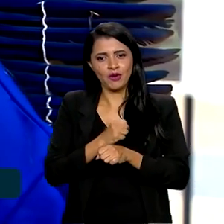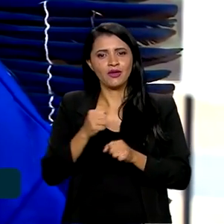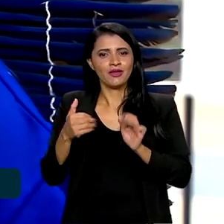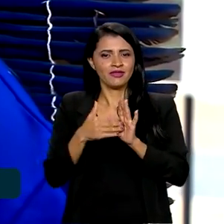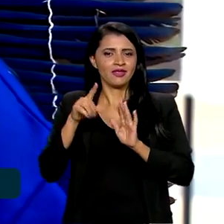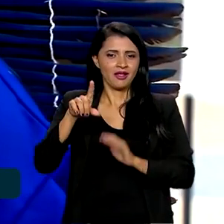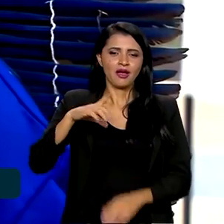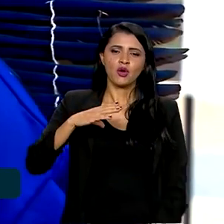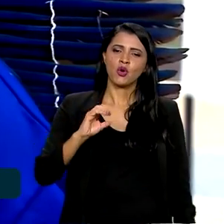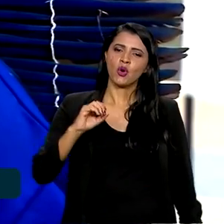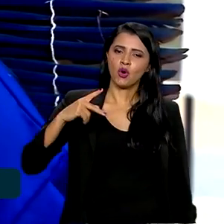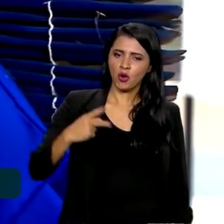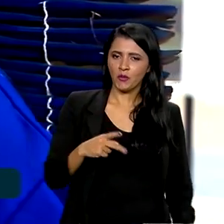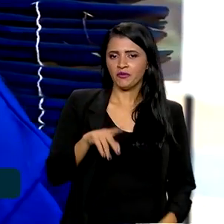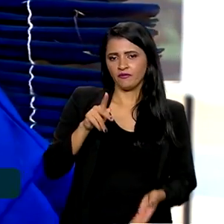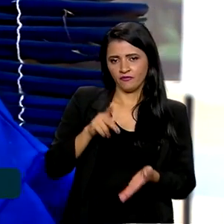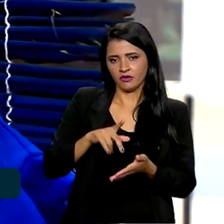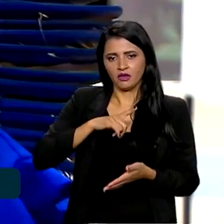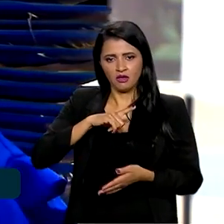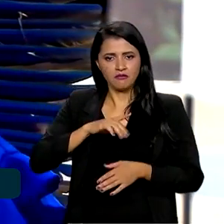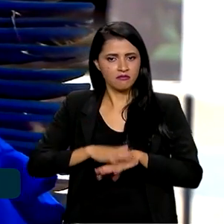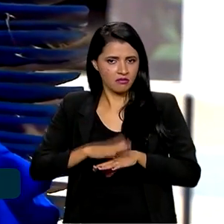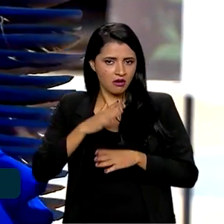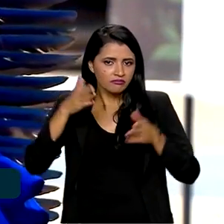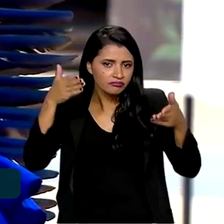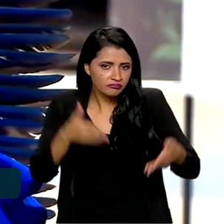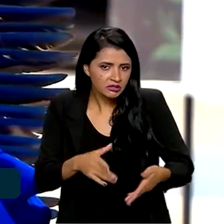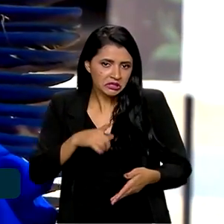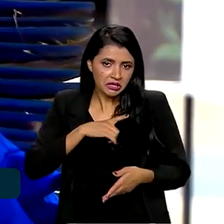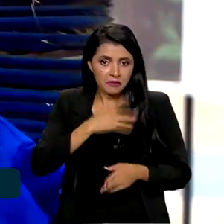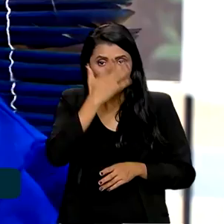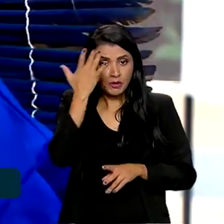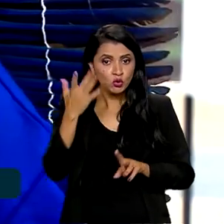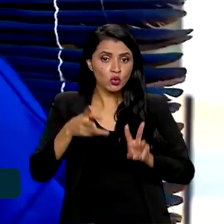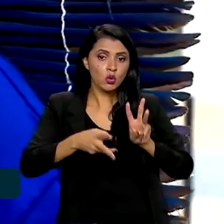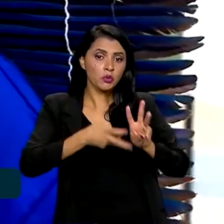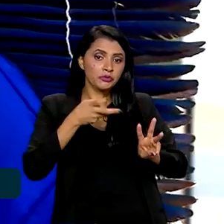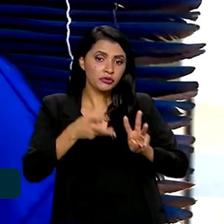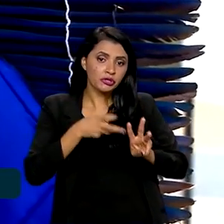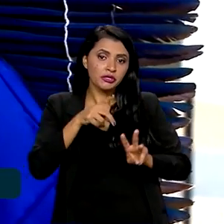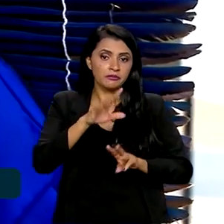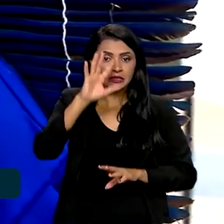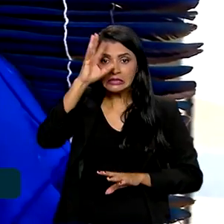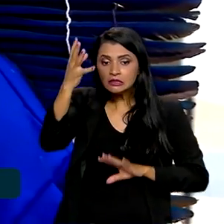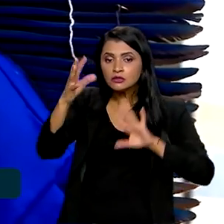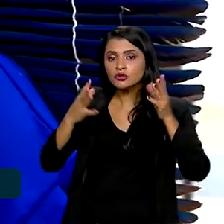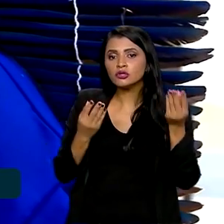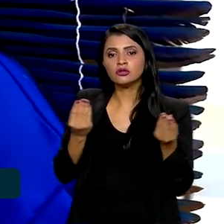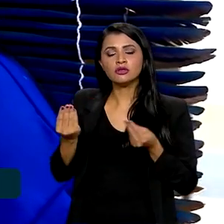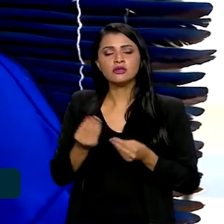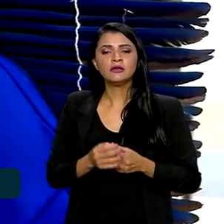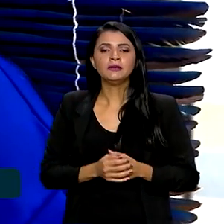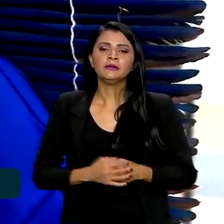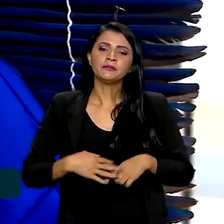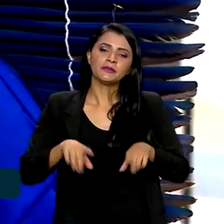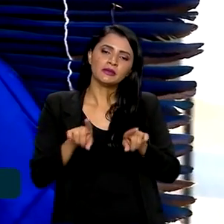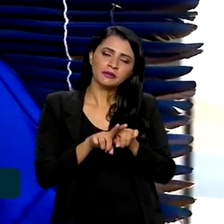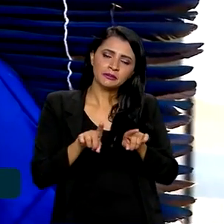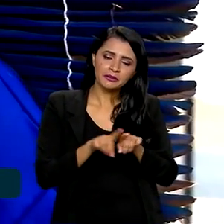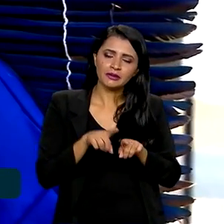COP, realmente teremos mais participação de indígenas nas tomadas de decisão e também